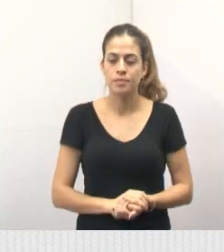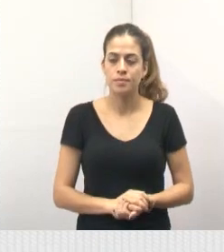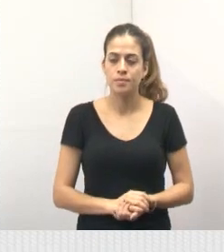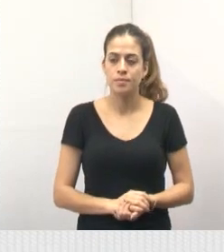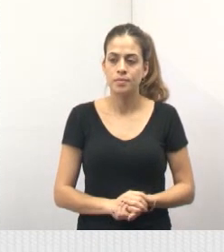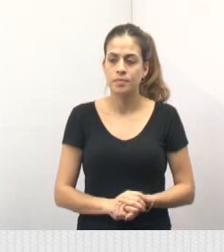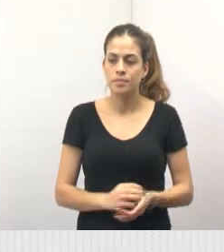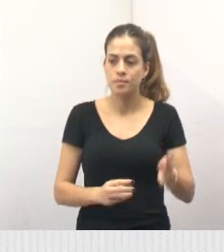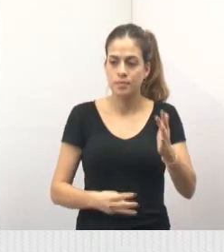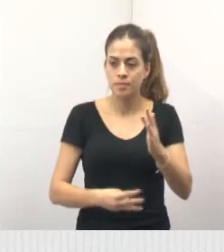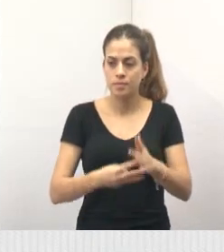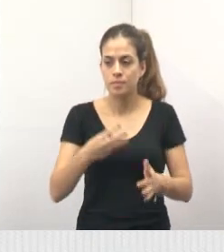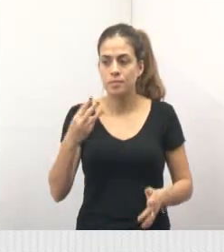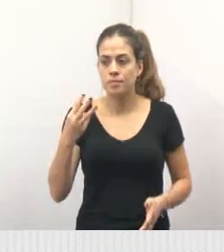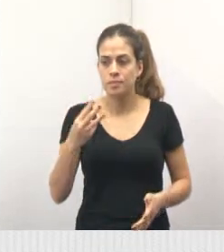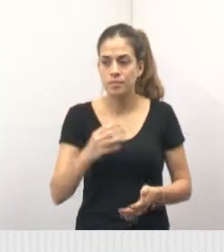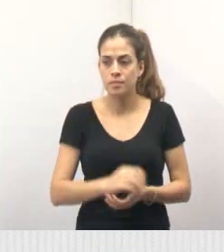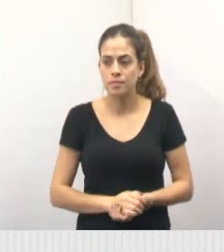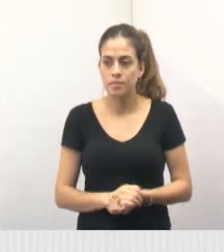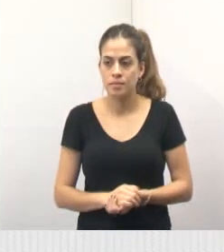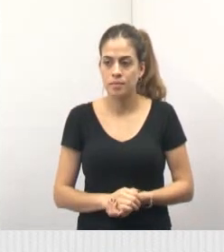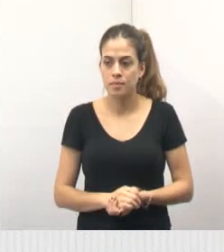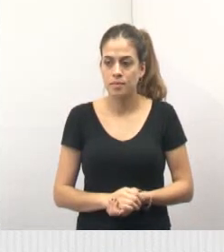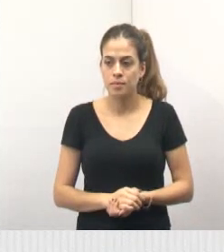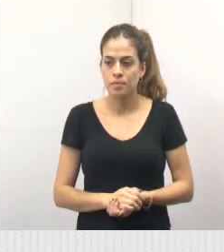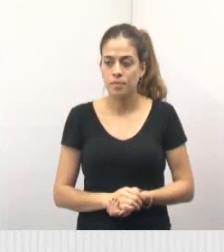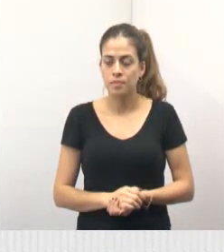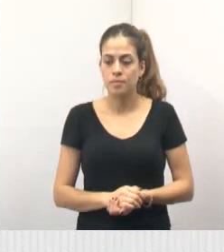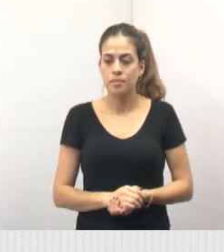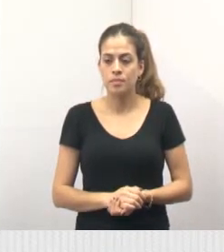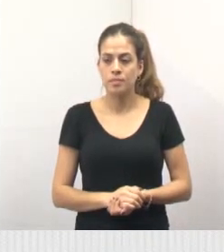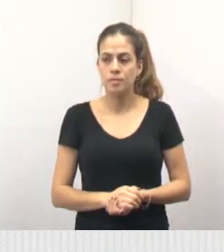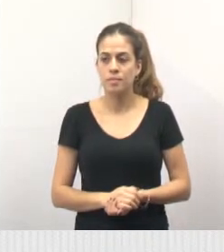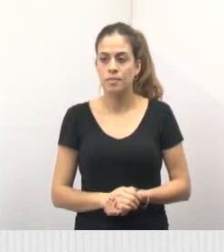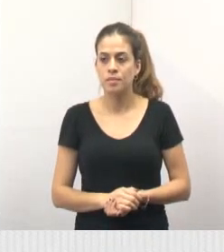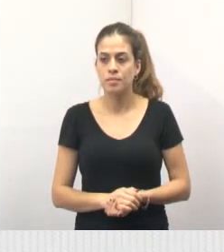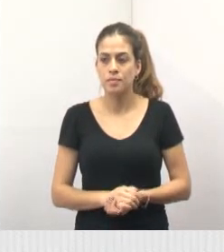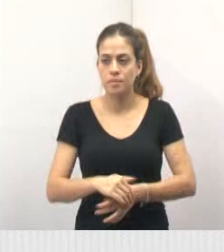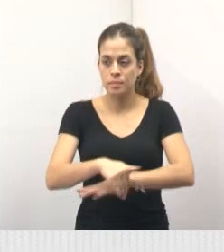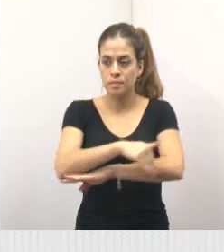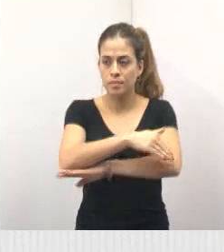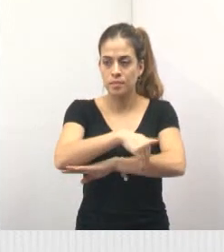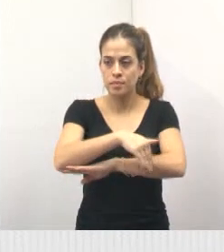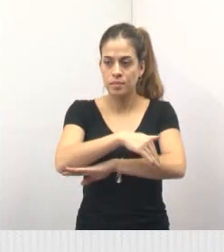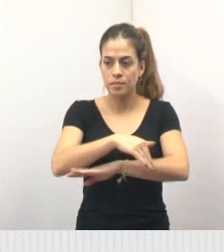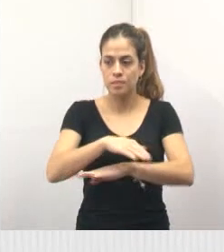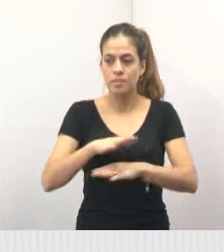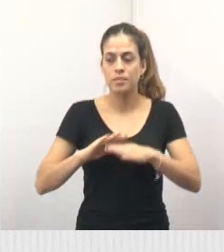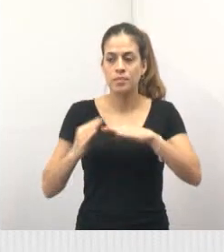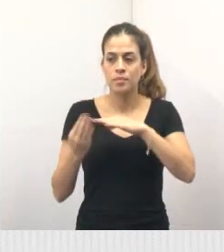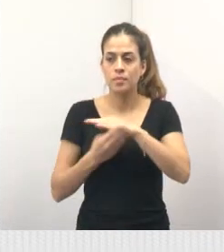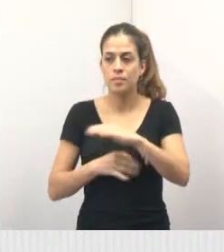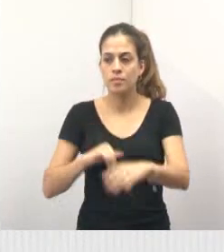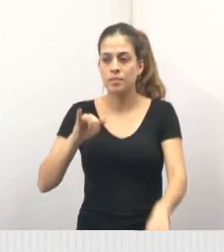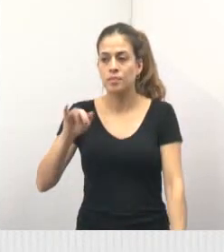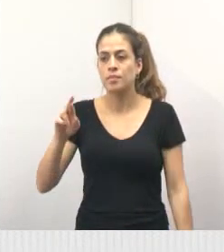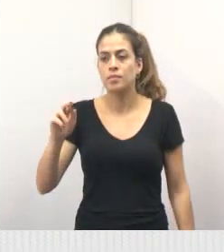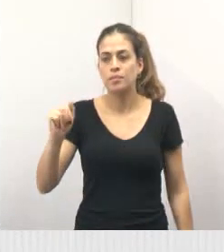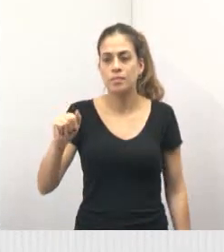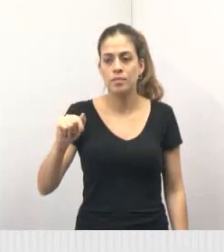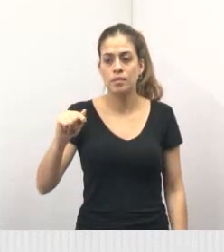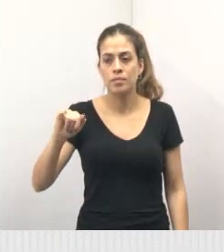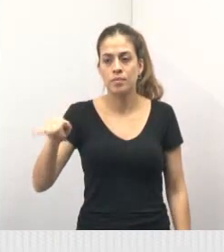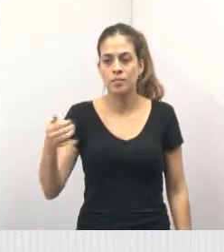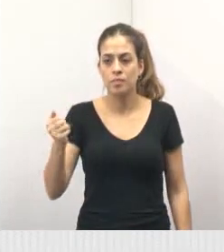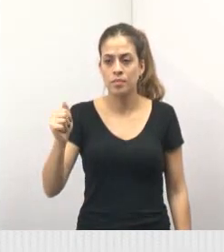O terceiro slide fala um pouco da questão lá do Irajá e do Ijal. O Paulinho já mencionou aqui, o Paulinho dos